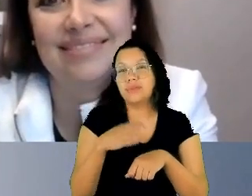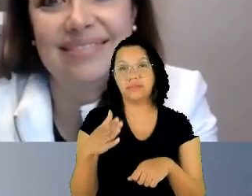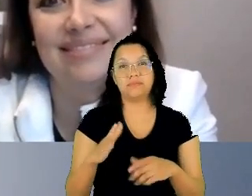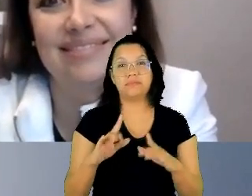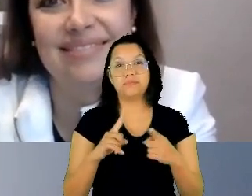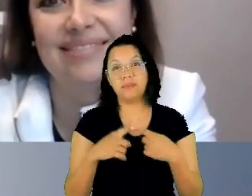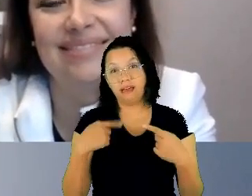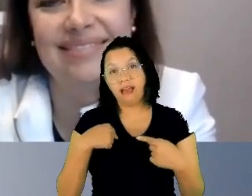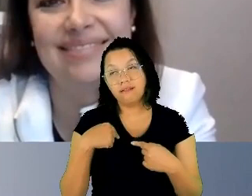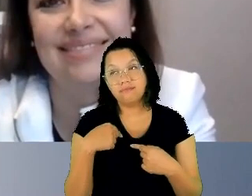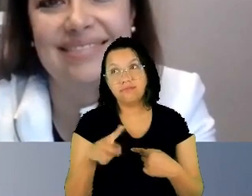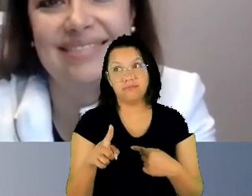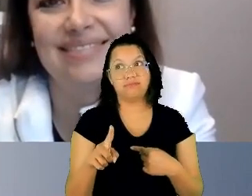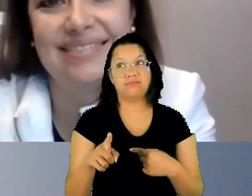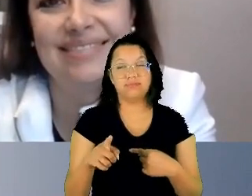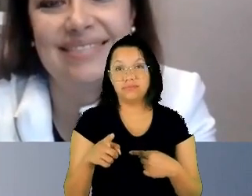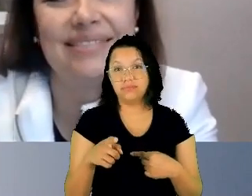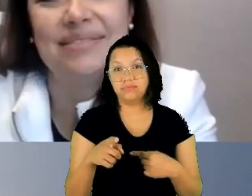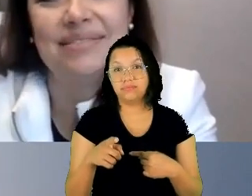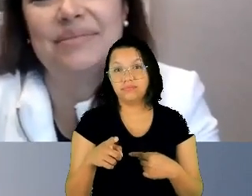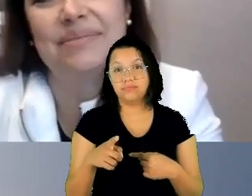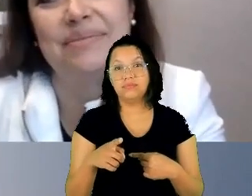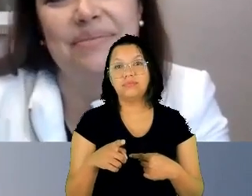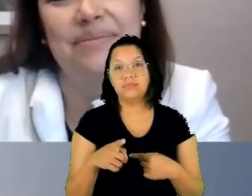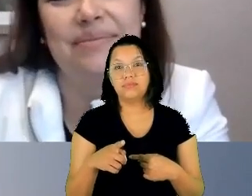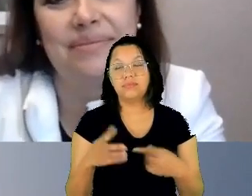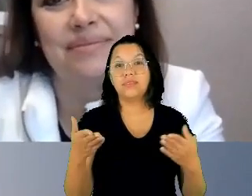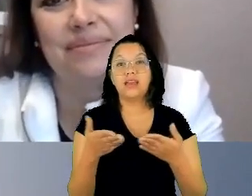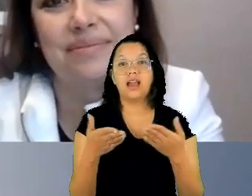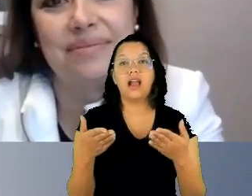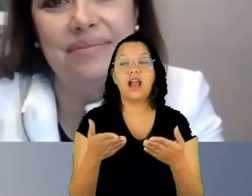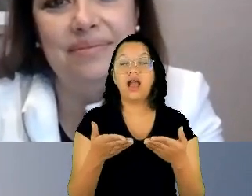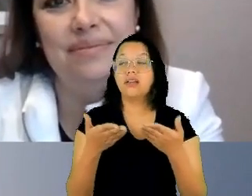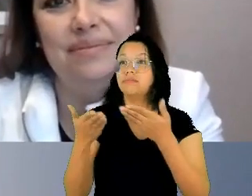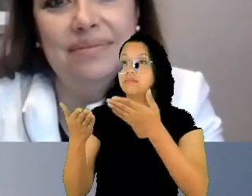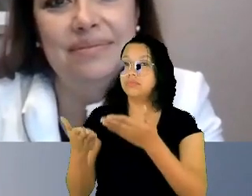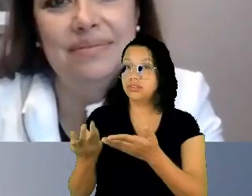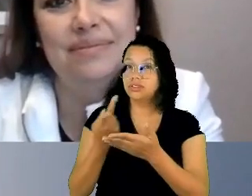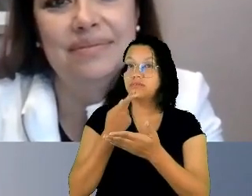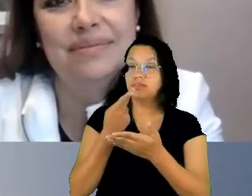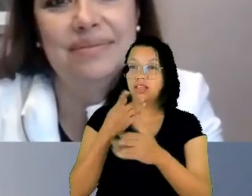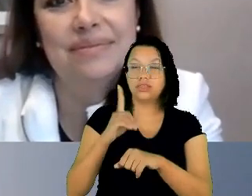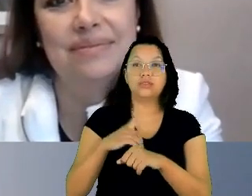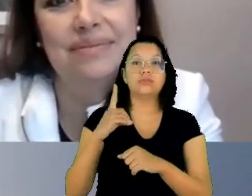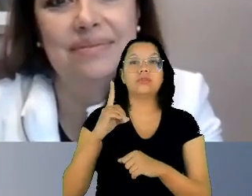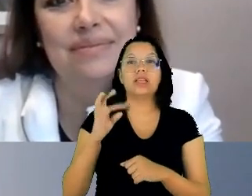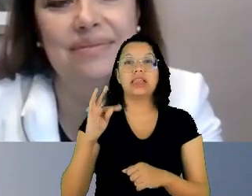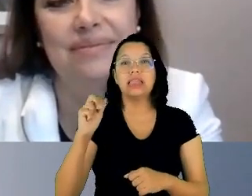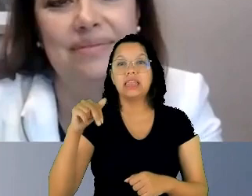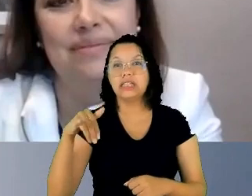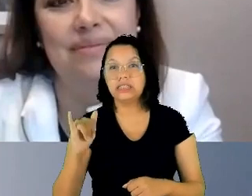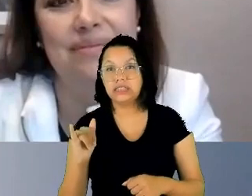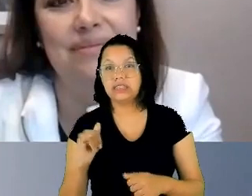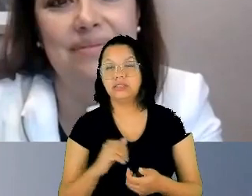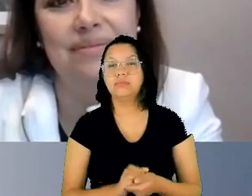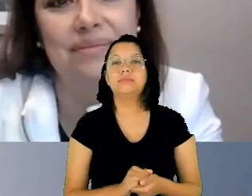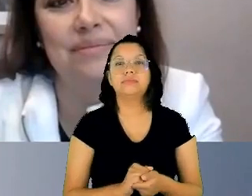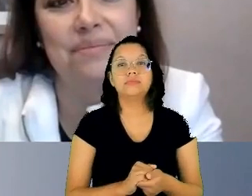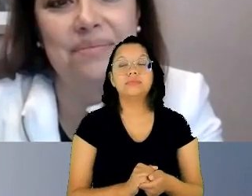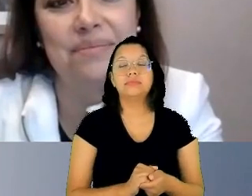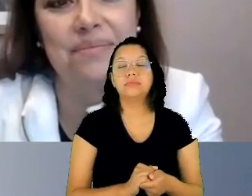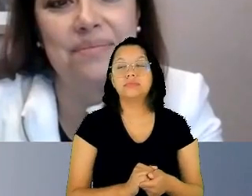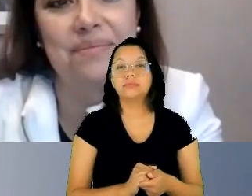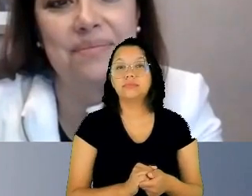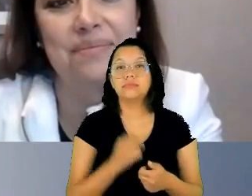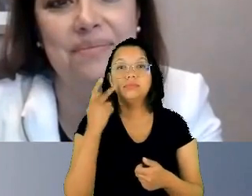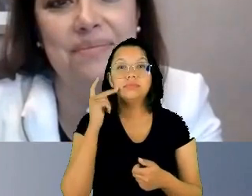passar a palavra agora para a doutora Tani para que a gente tenha no final, quem sabe,